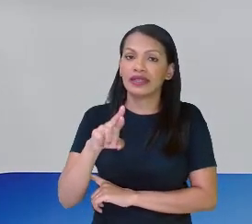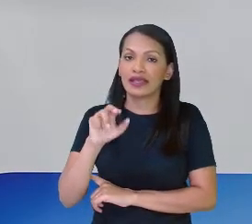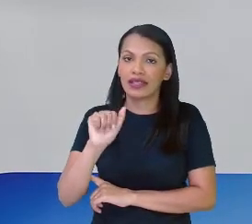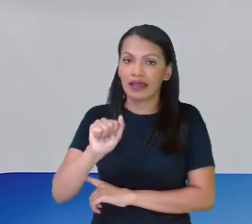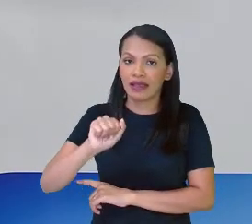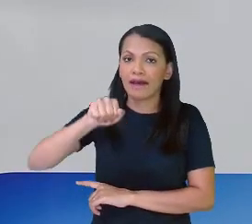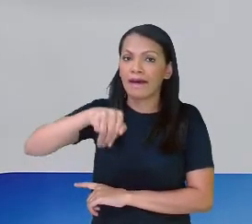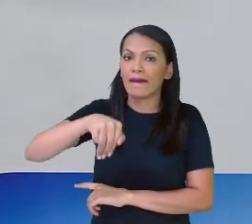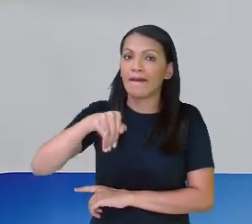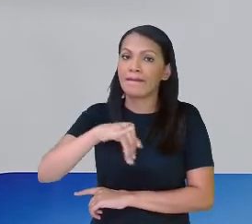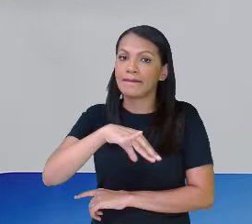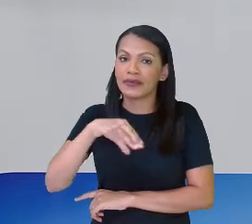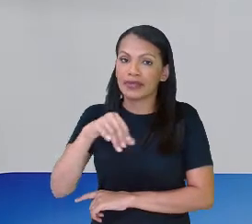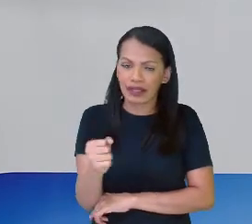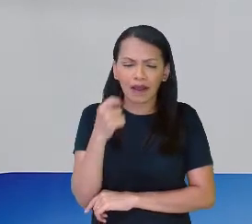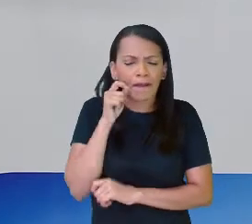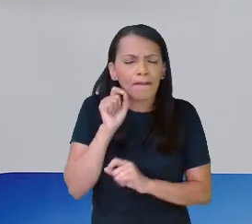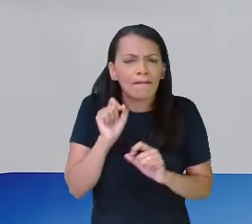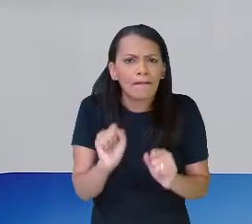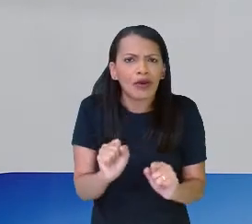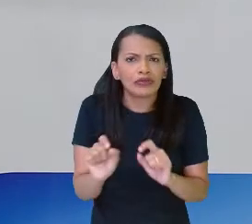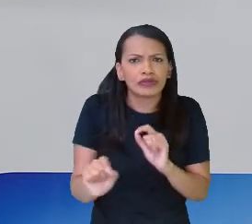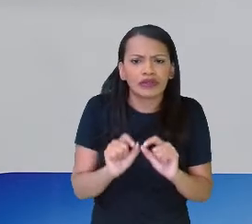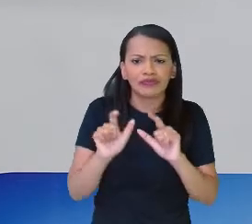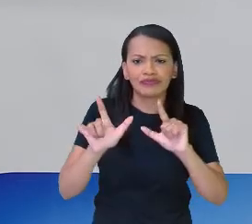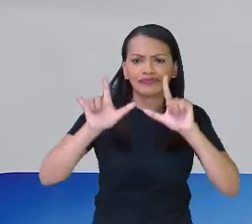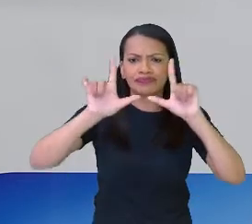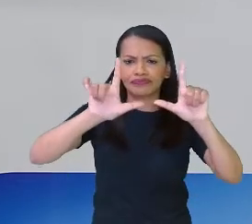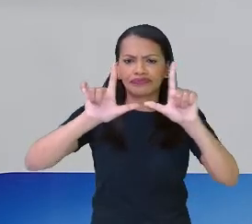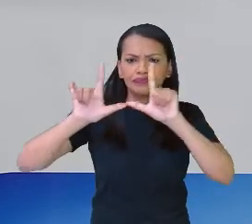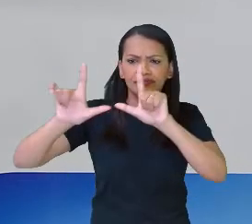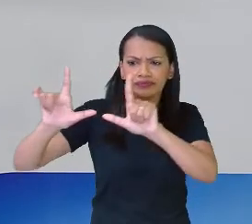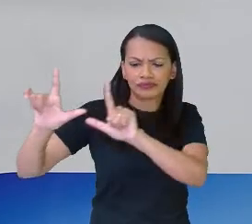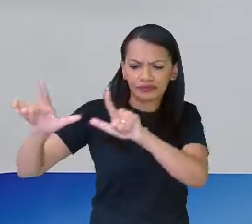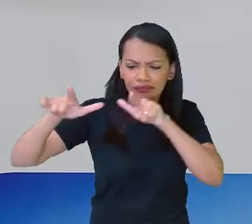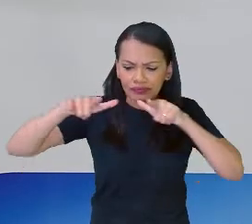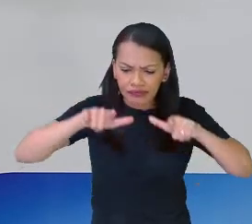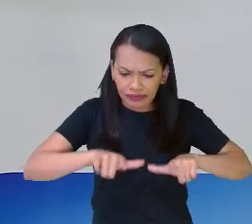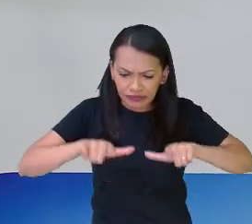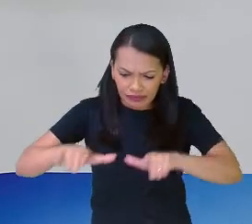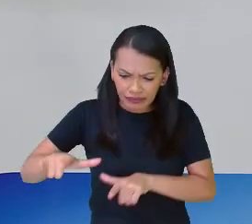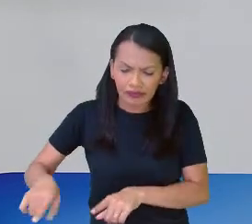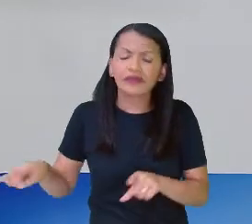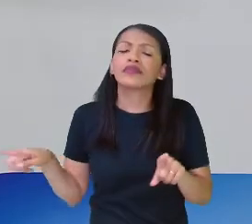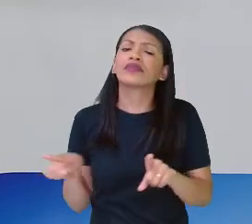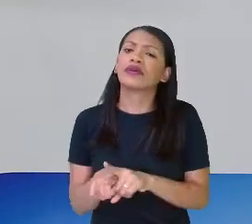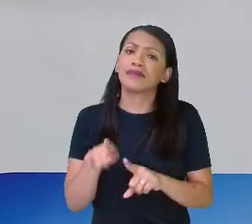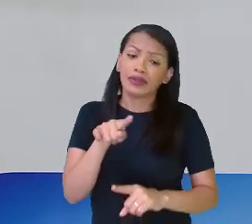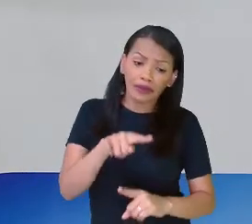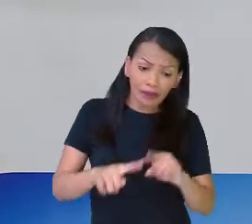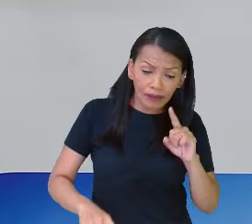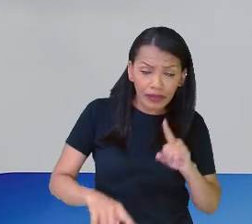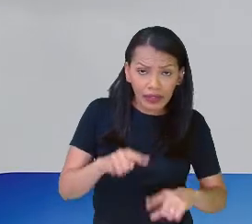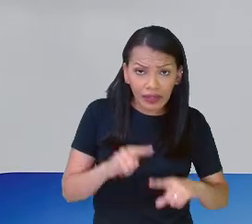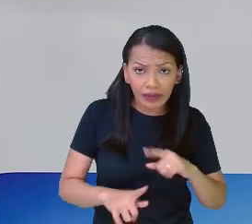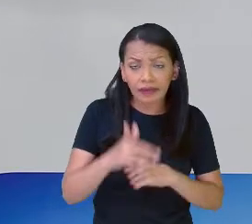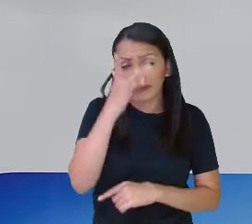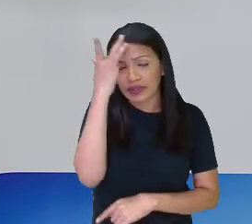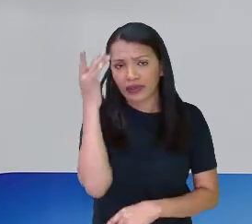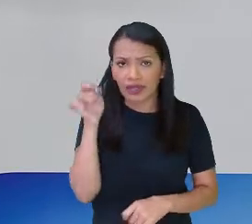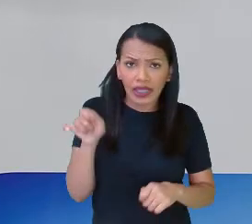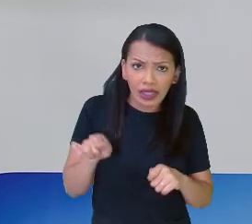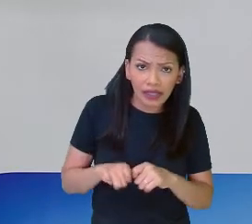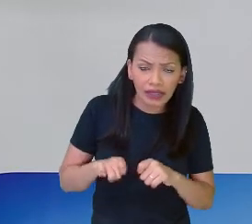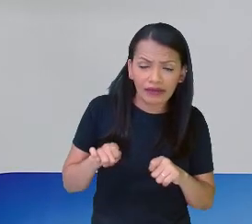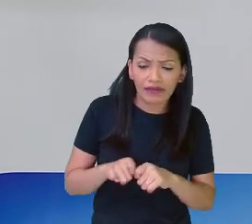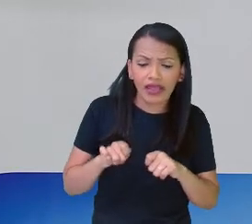ser colocada na parede, pode ser colocada em várias, até em objetos, né? Tem gente que faz assim um mosaico